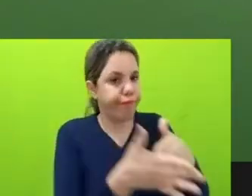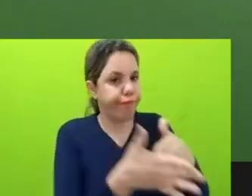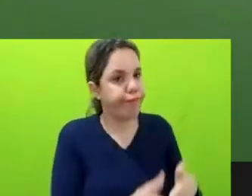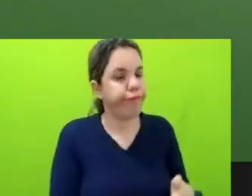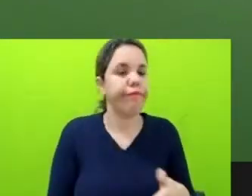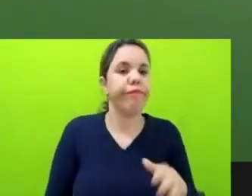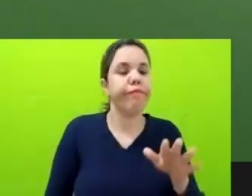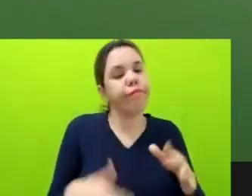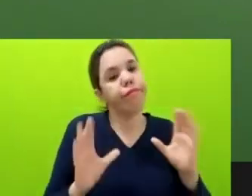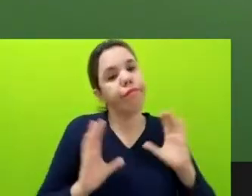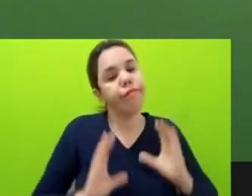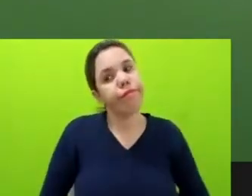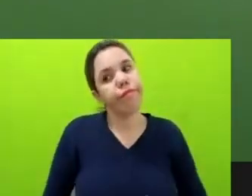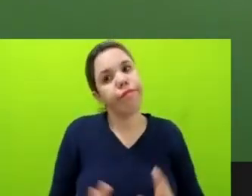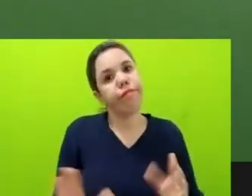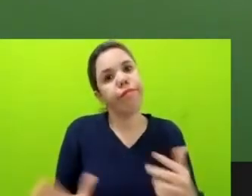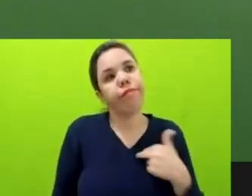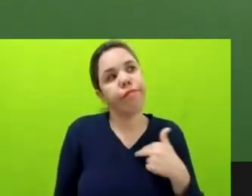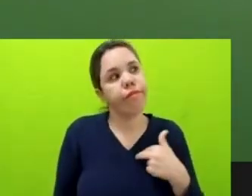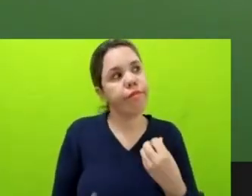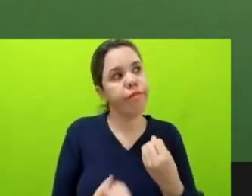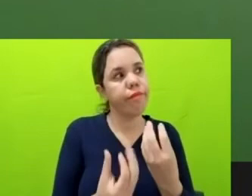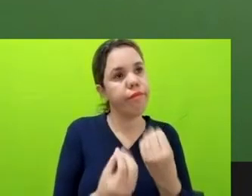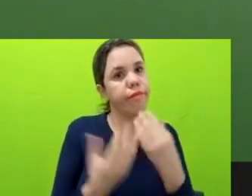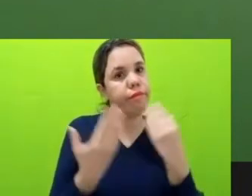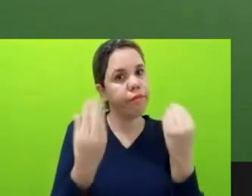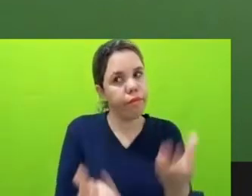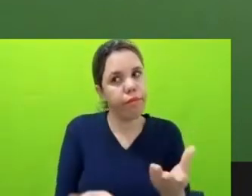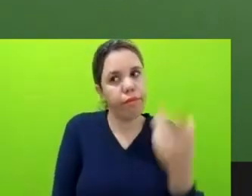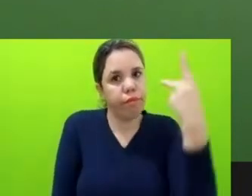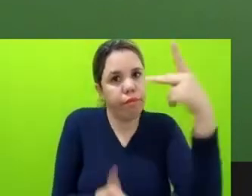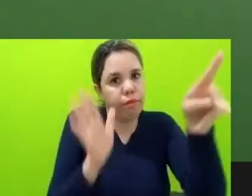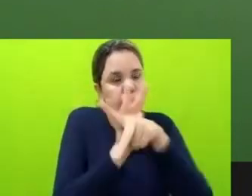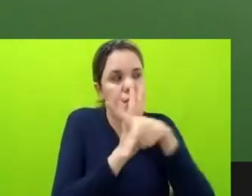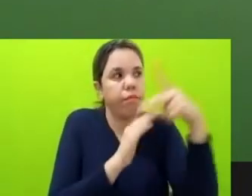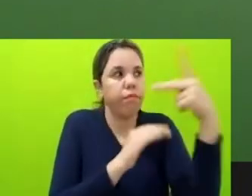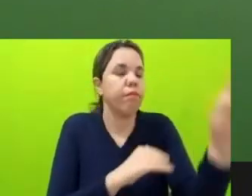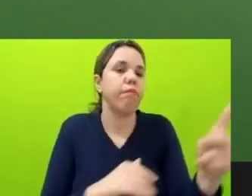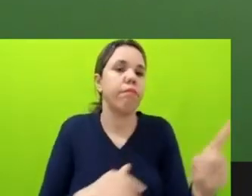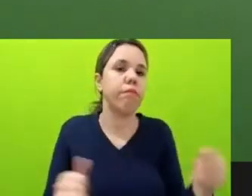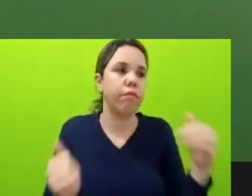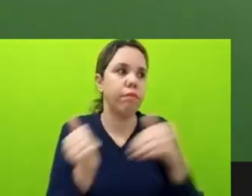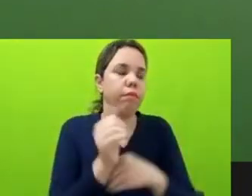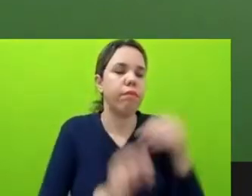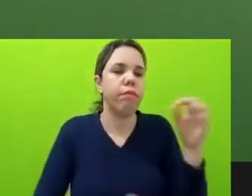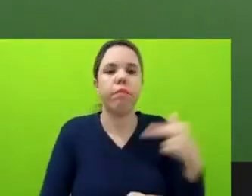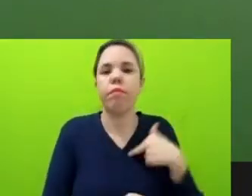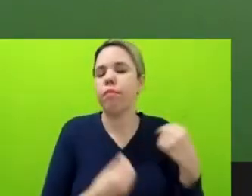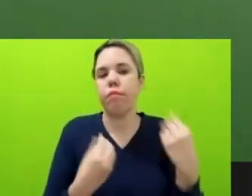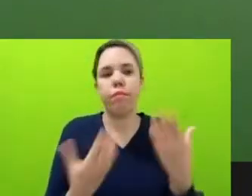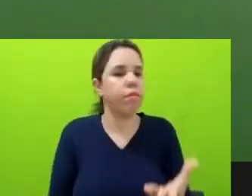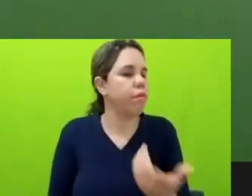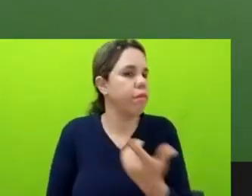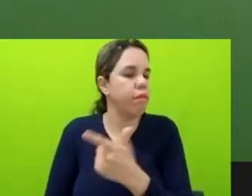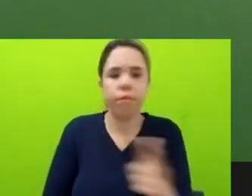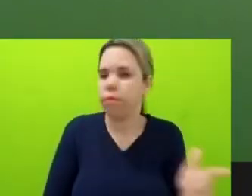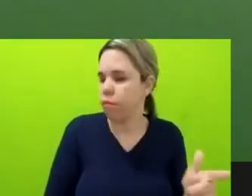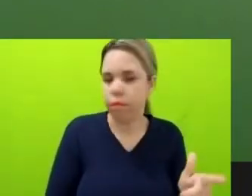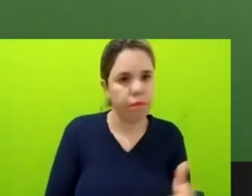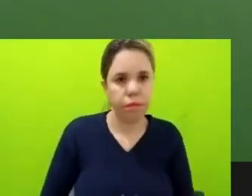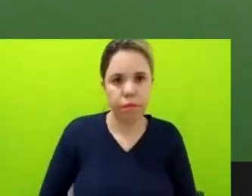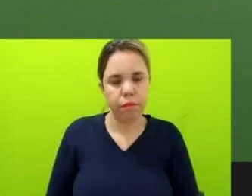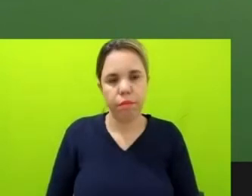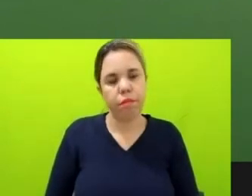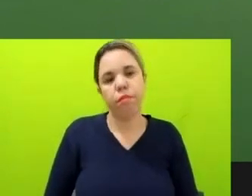deles, né, atribuída ao Segredo de Justiça, aí a gente acabou não tendo essa parte da investigação, que seria muito importante a gente entender